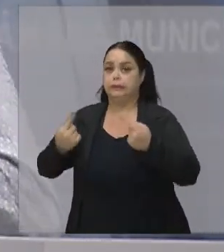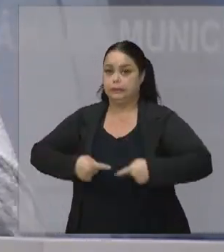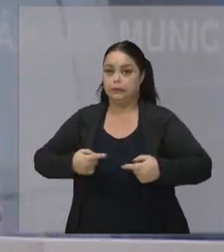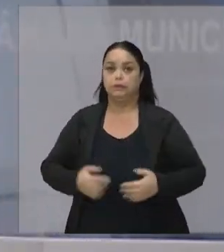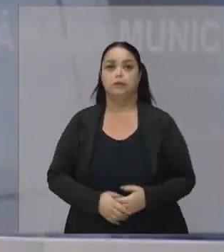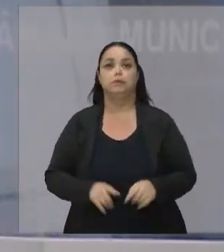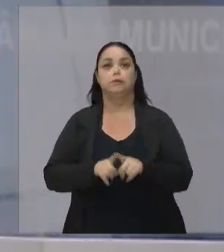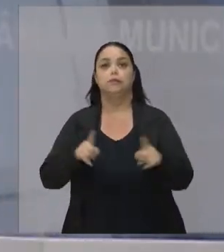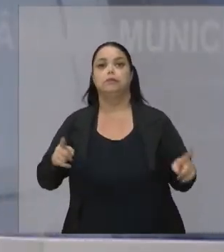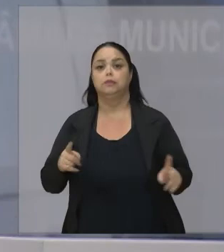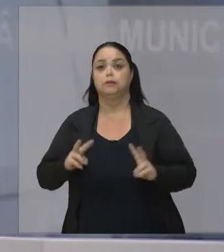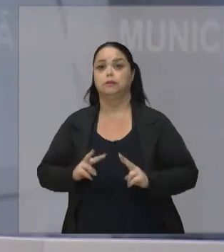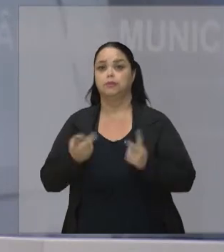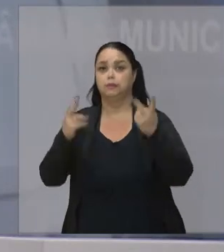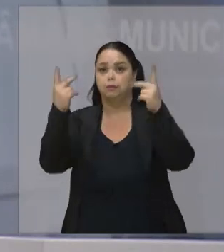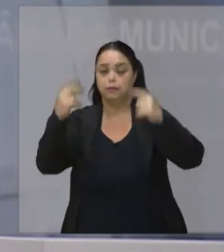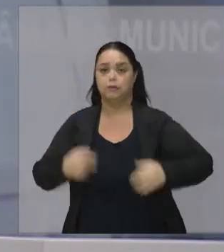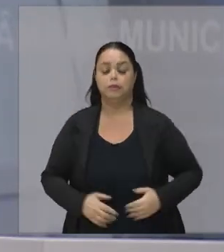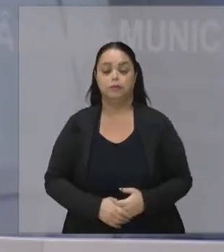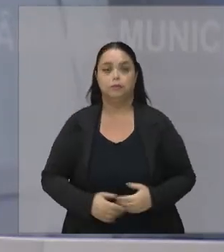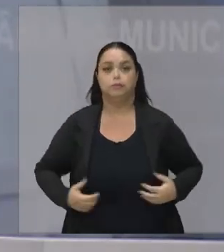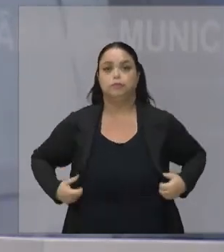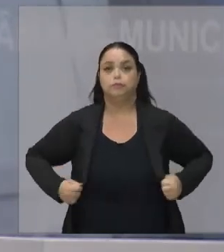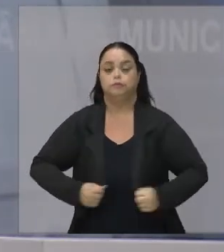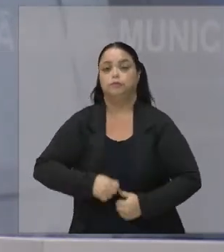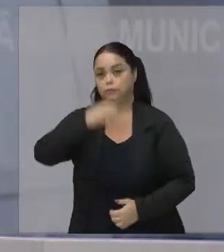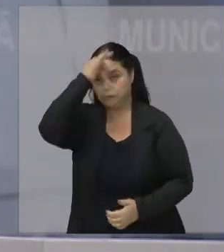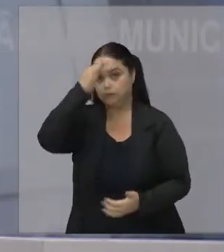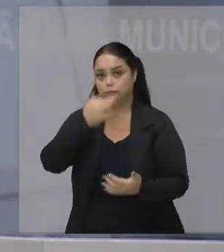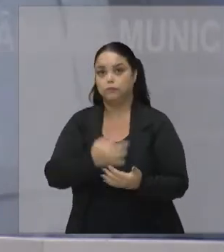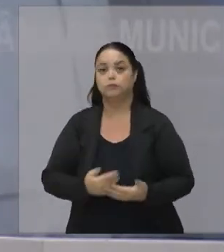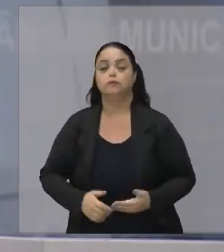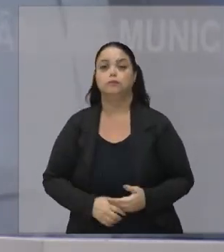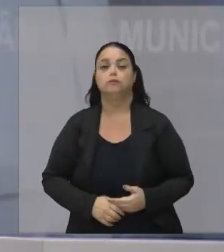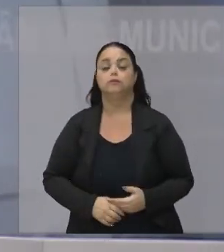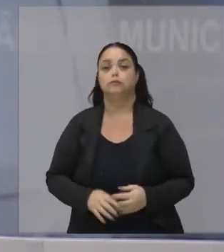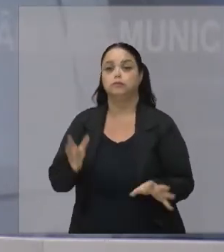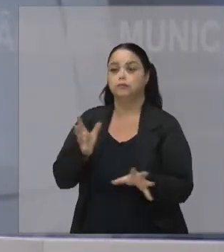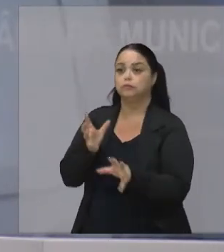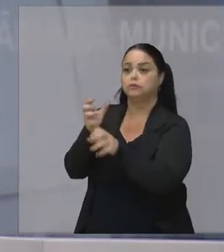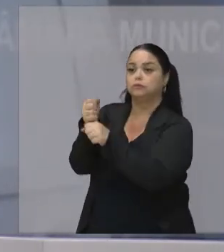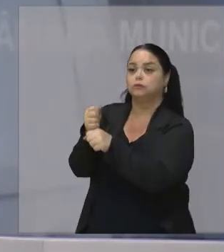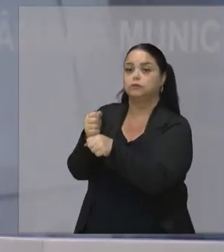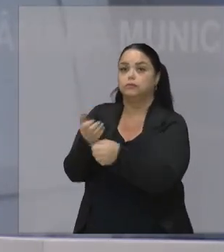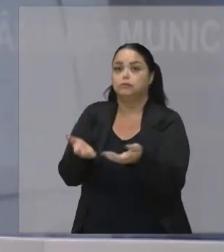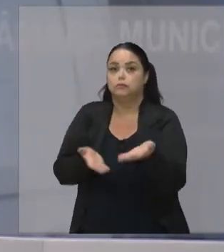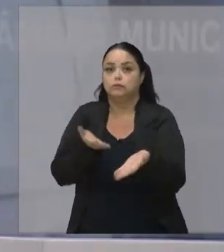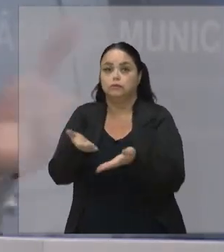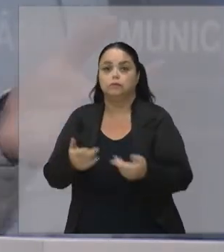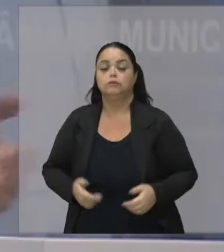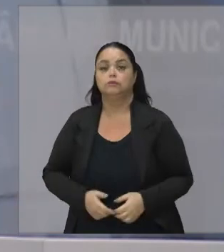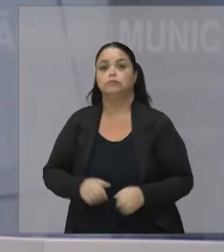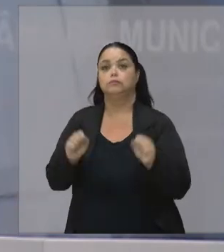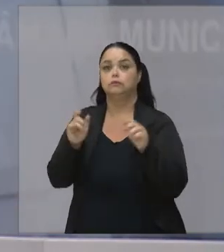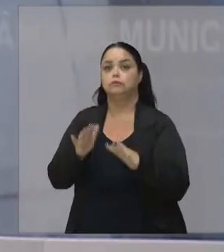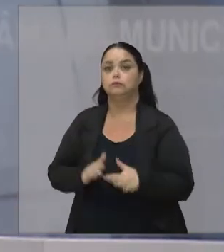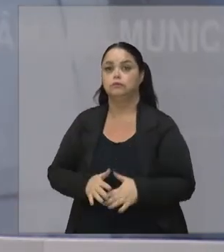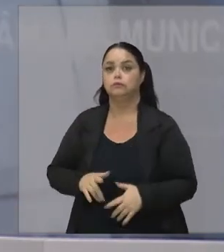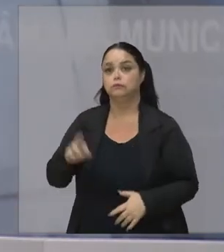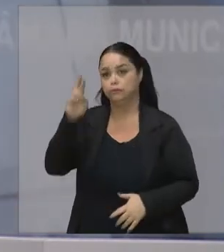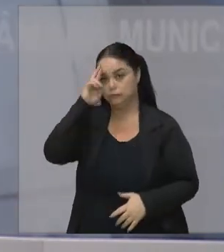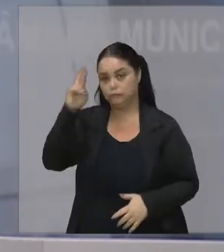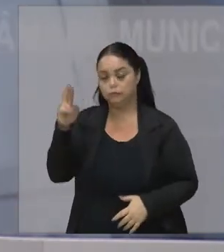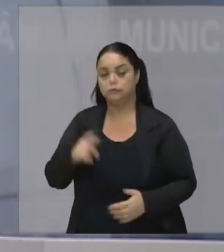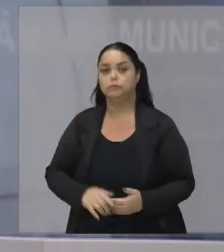mais que vencedores. pela fé, pela confiança e pelo cuidado no abençoar grandioso do Senhor